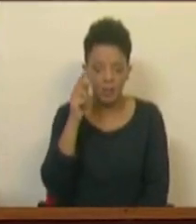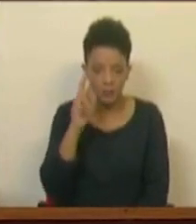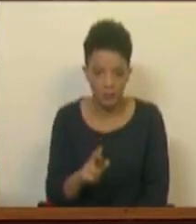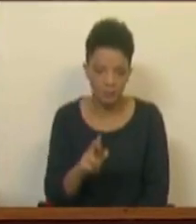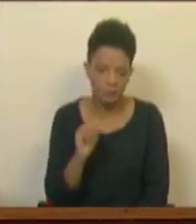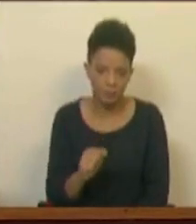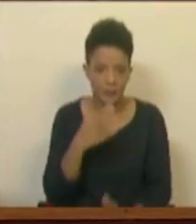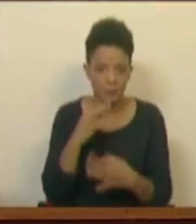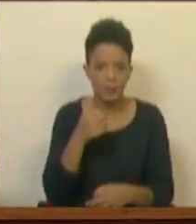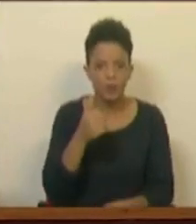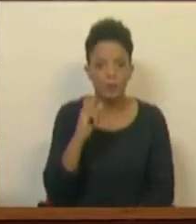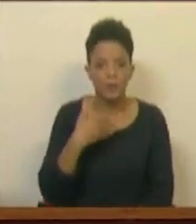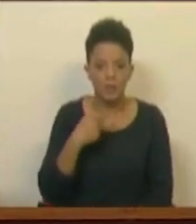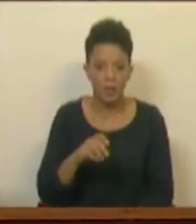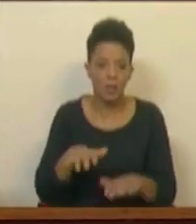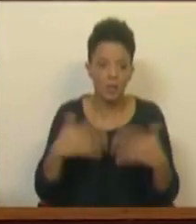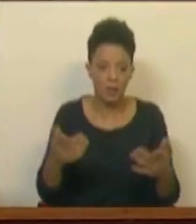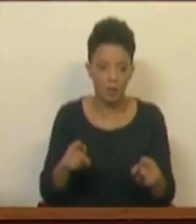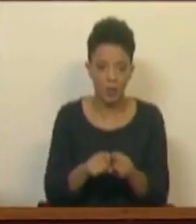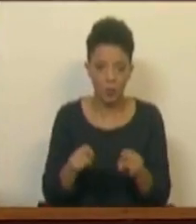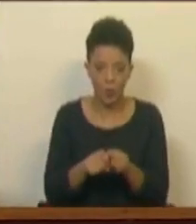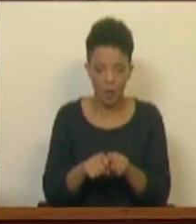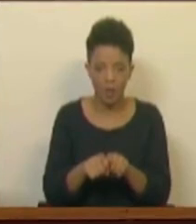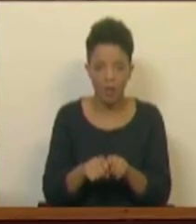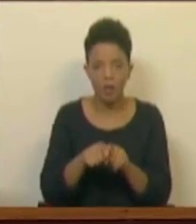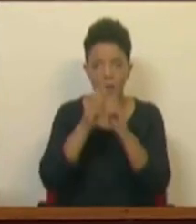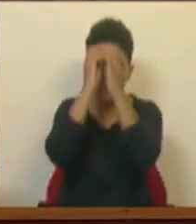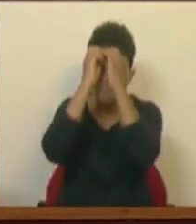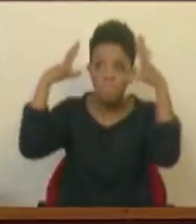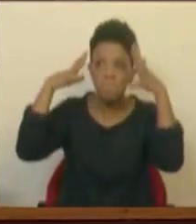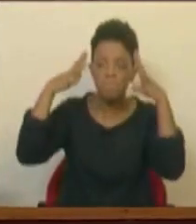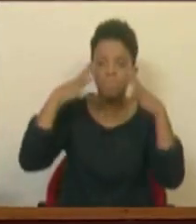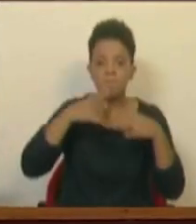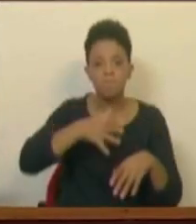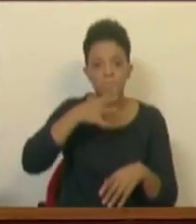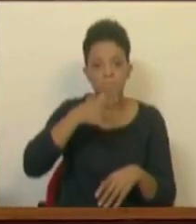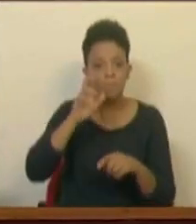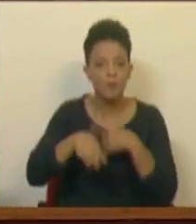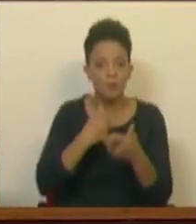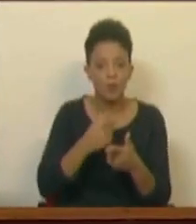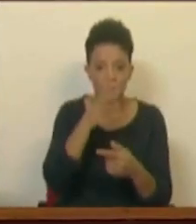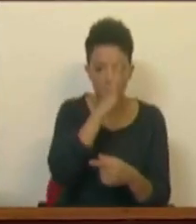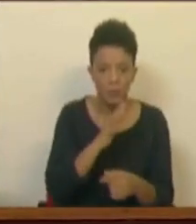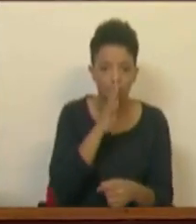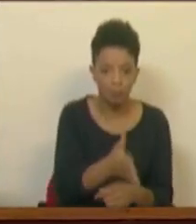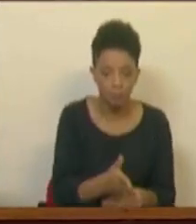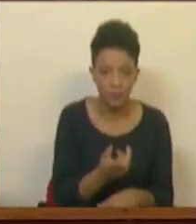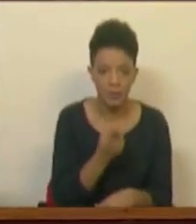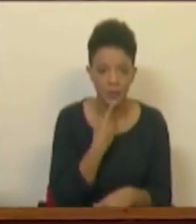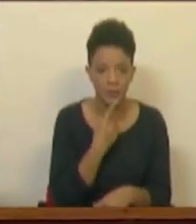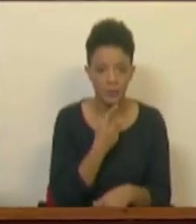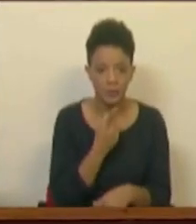que afinal essa bravata demagógica não chegou a materializar-se. Ou seja,